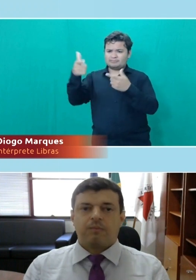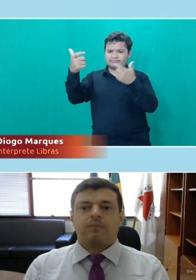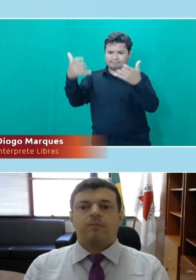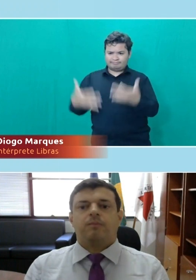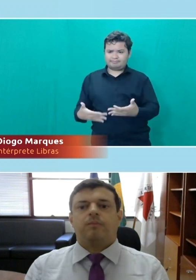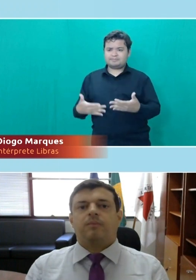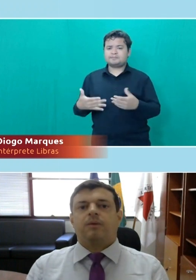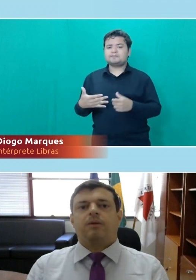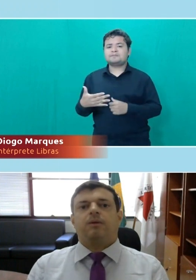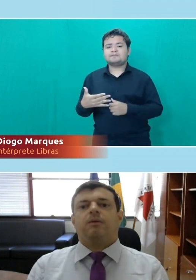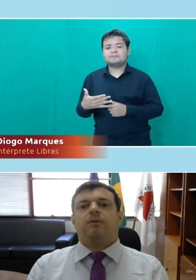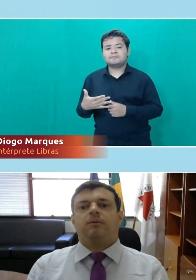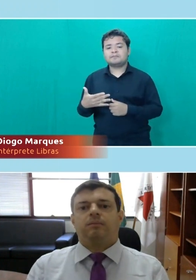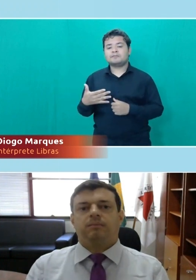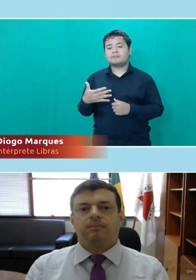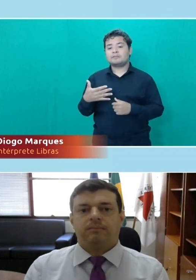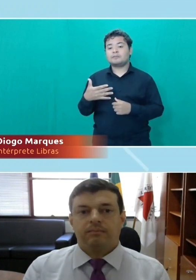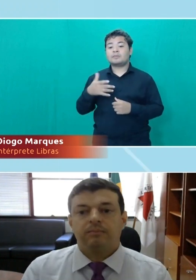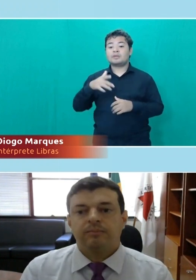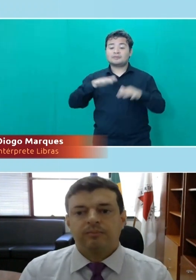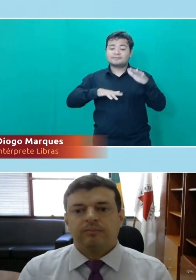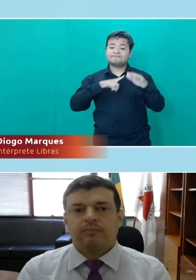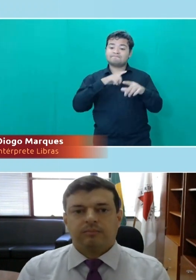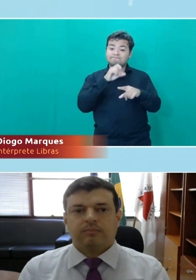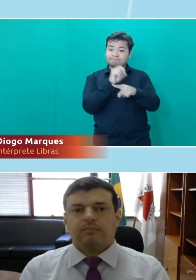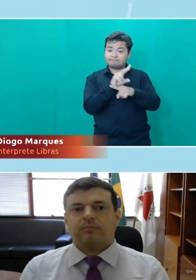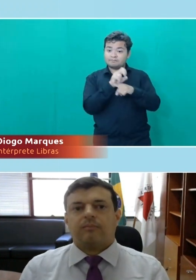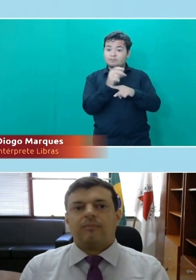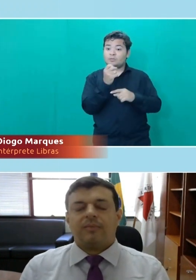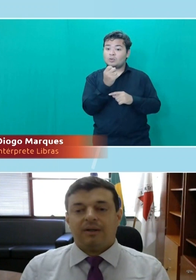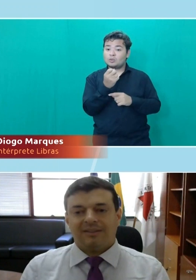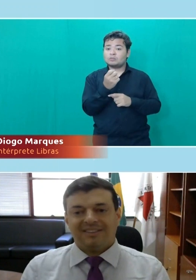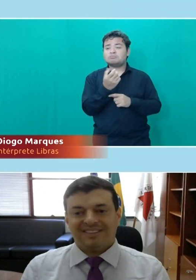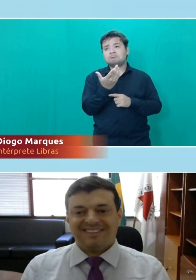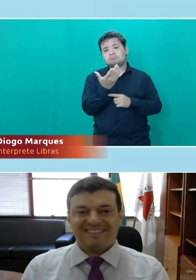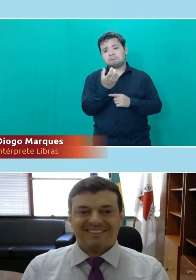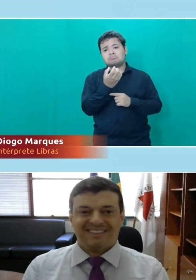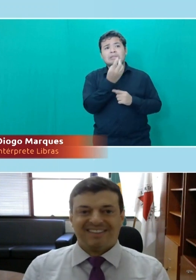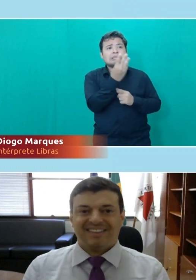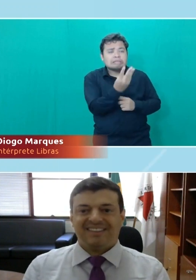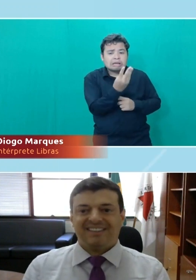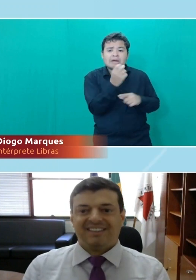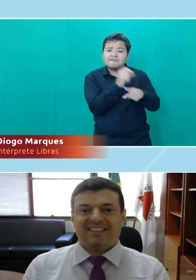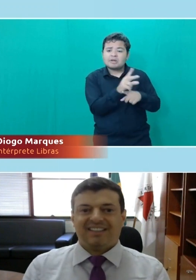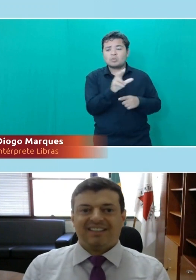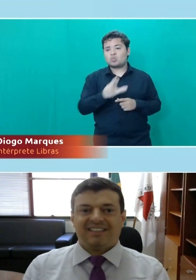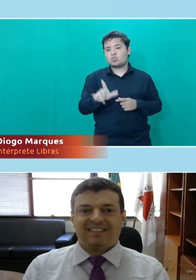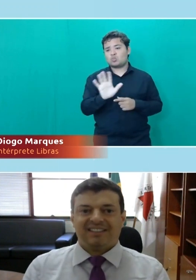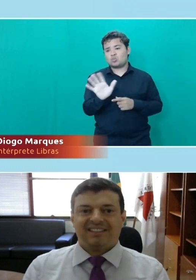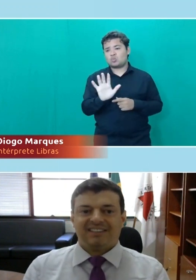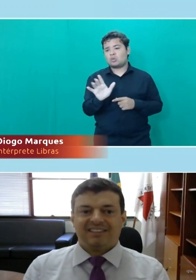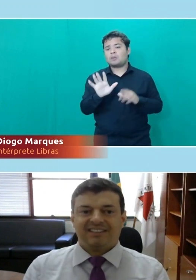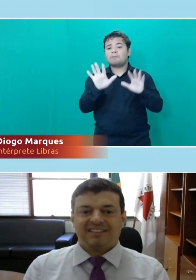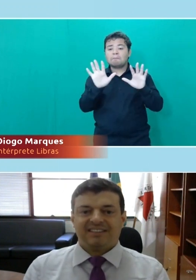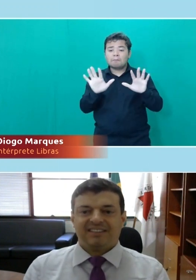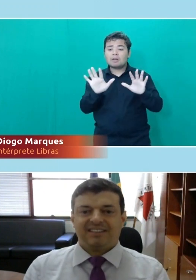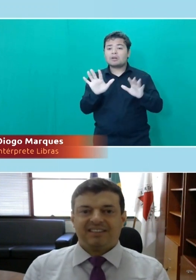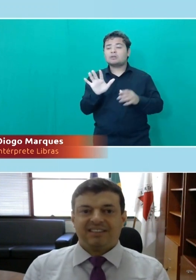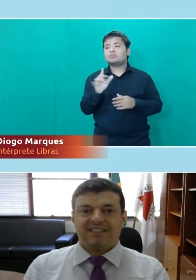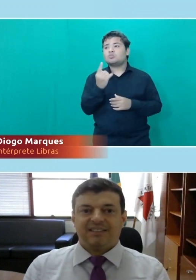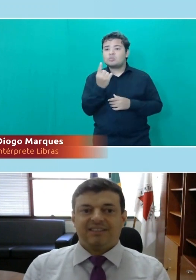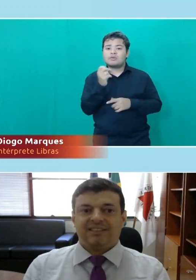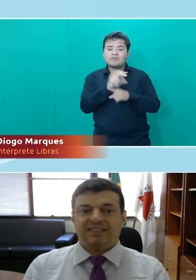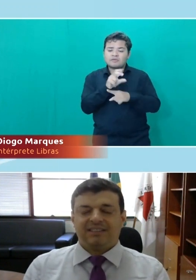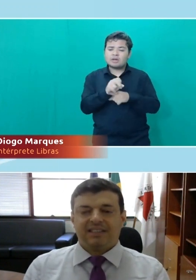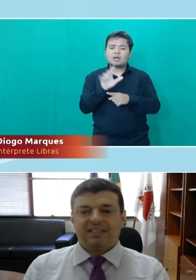possível que haja uma reserva de vagas, mesmo que não haja três vagas, como não seria possível, e como é que isso